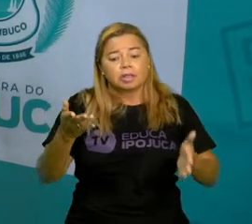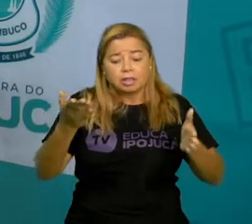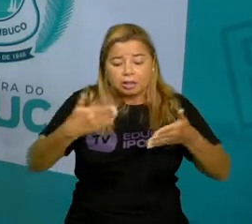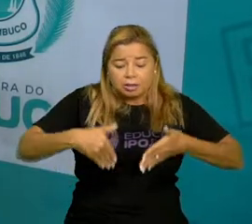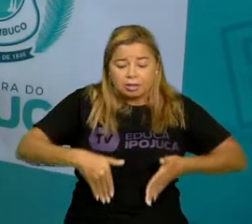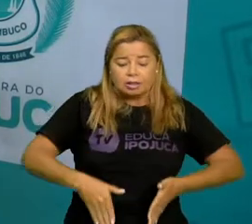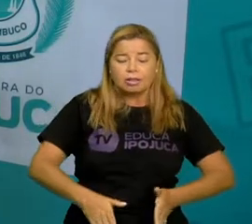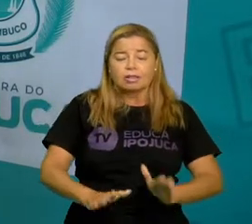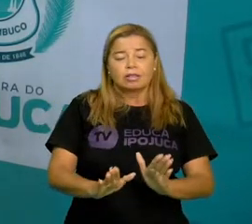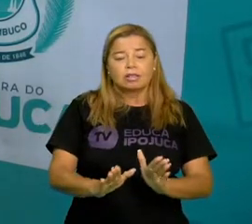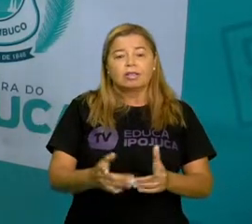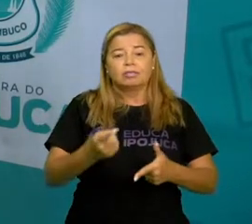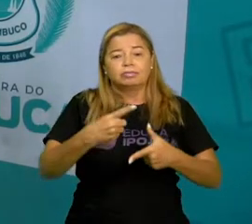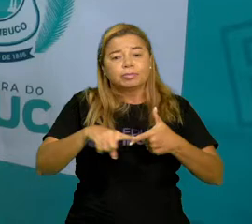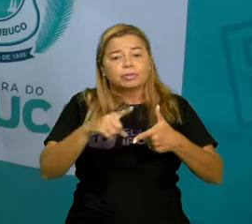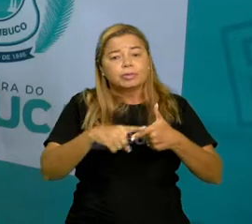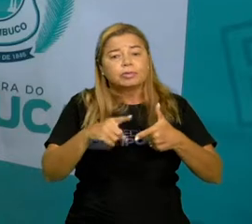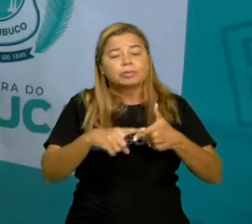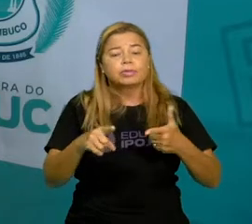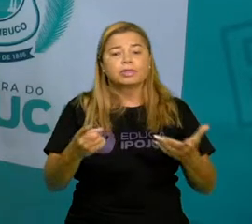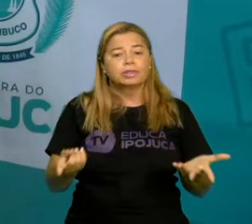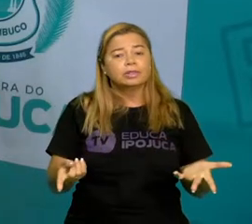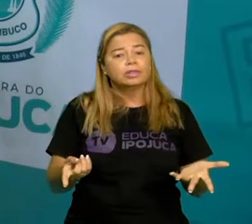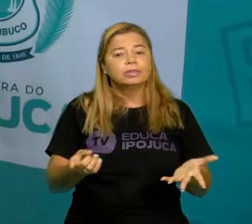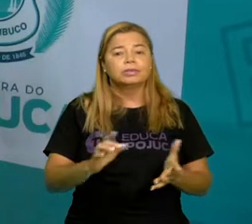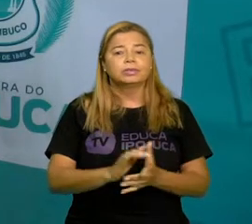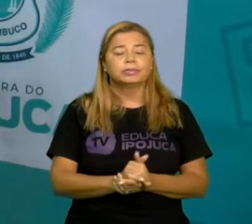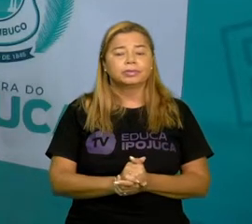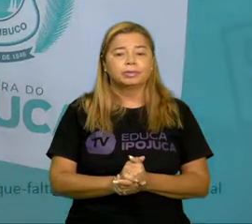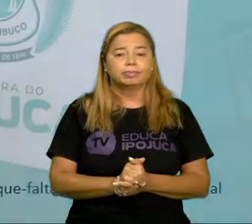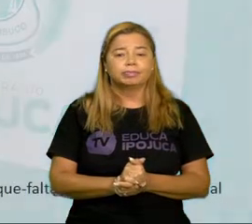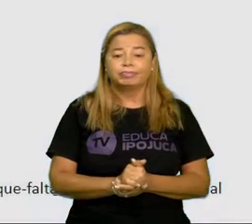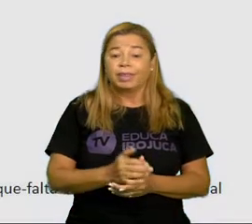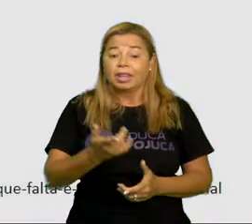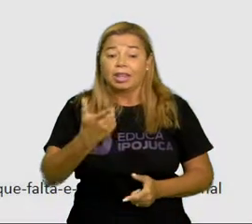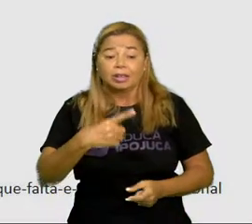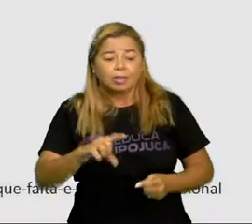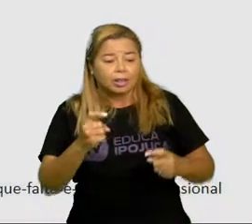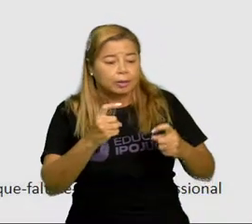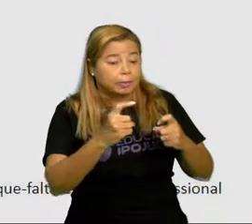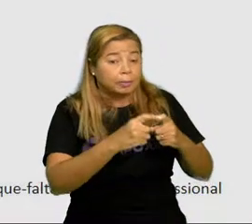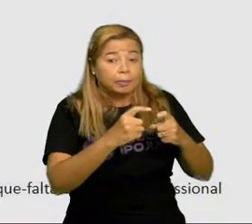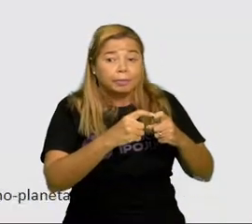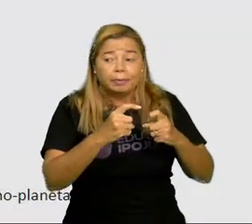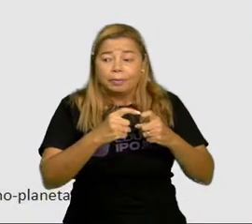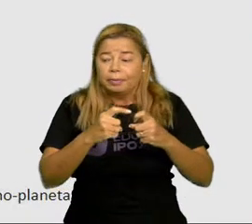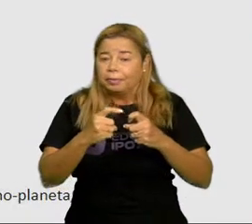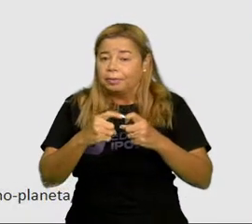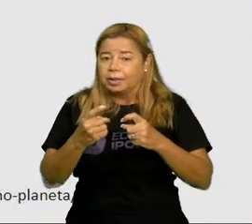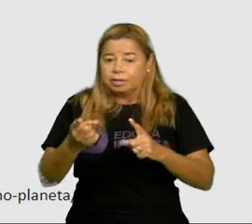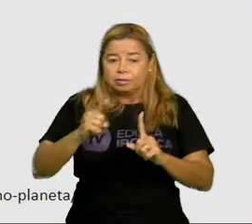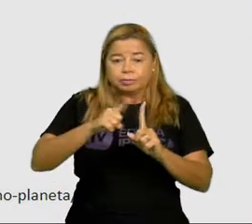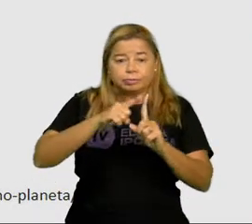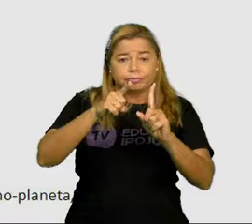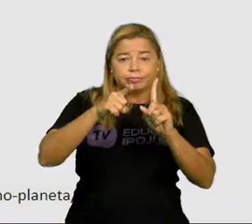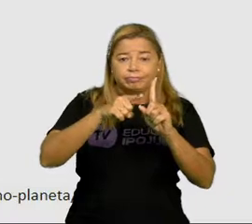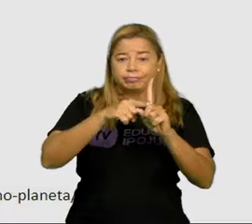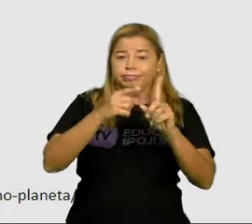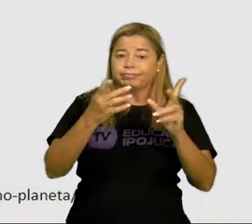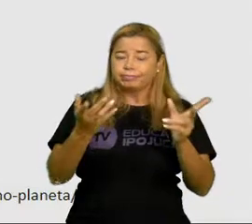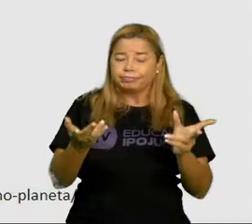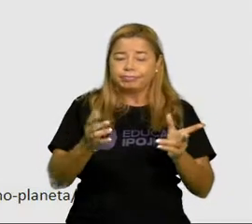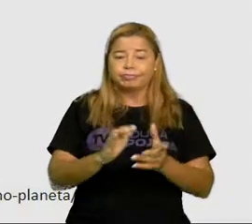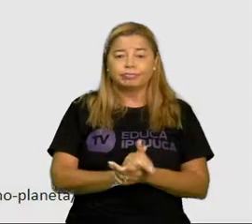A ausência de acompanhamento médico, né? Às vezes a gente sabe que não tem médico suficiente para todas as grávidas em todos os